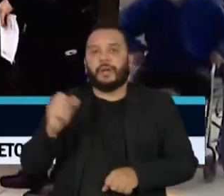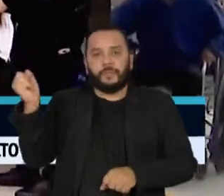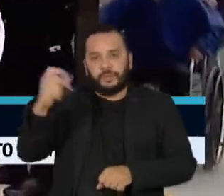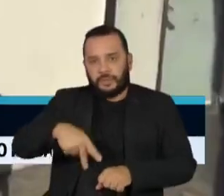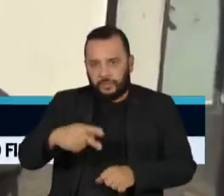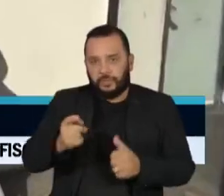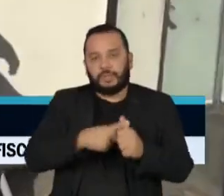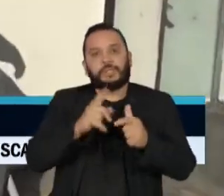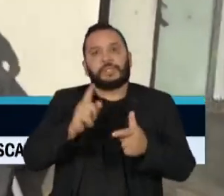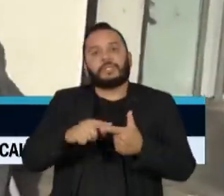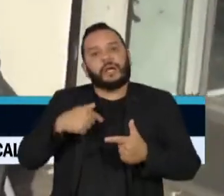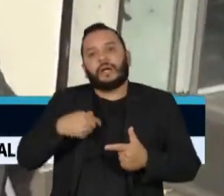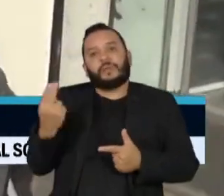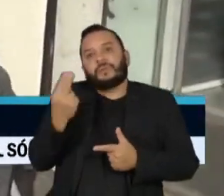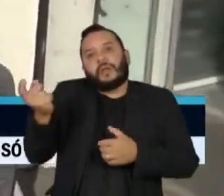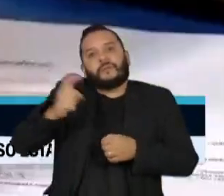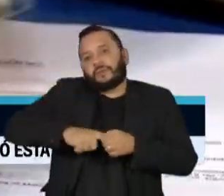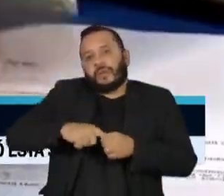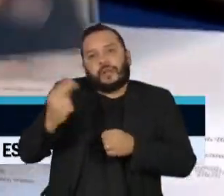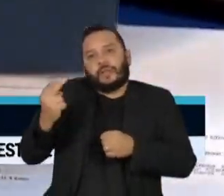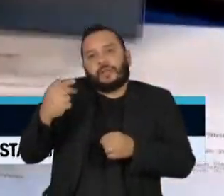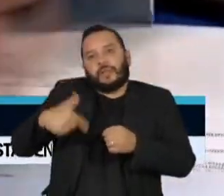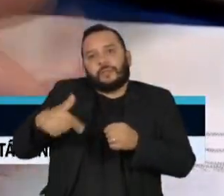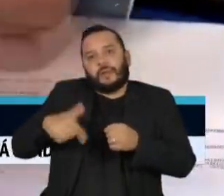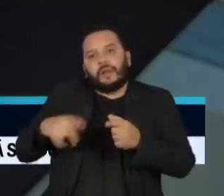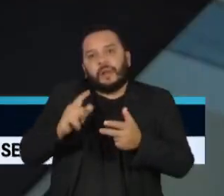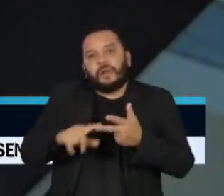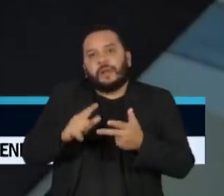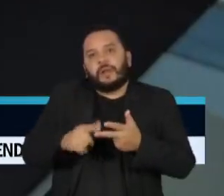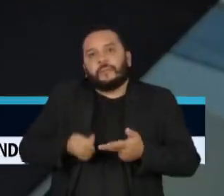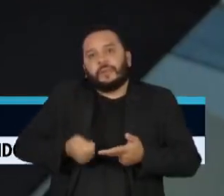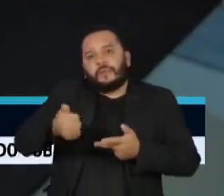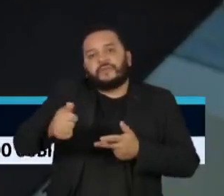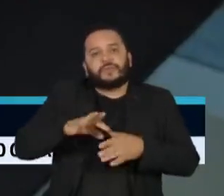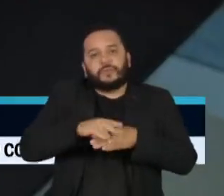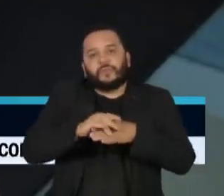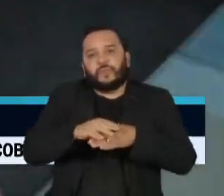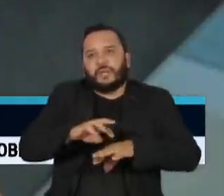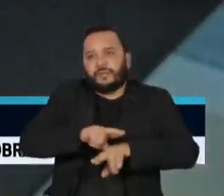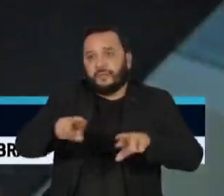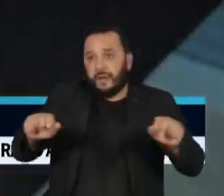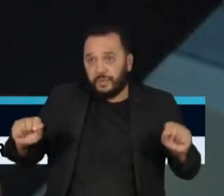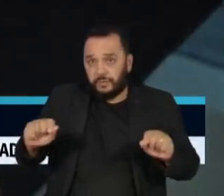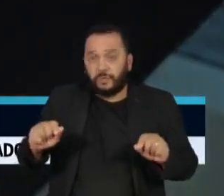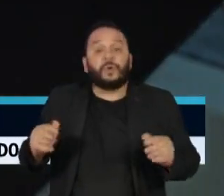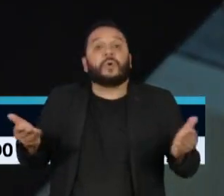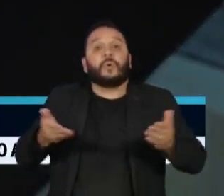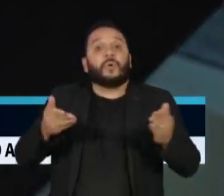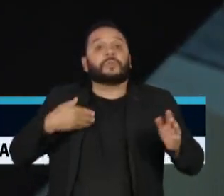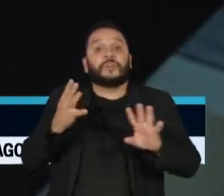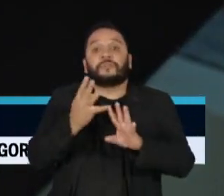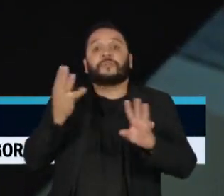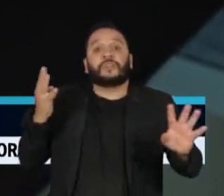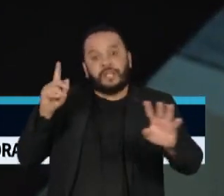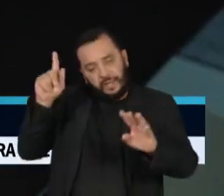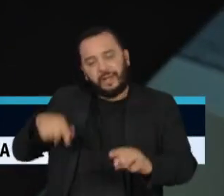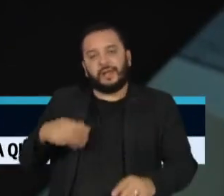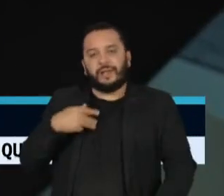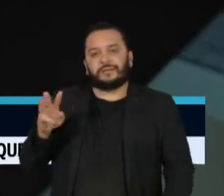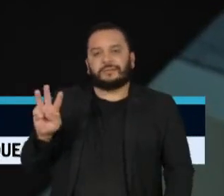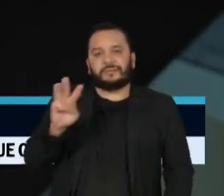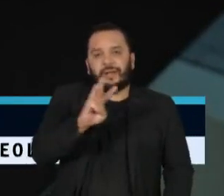invalidez, auxílio-doença, entre outros benefícios. E a fila, que hoje é toda online, nos sites e